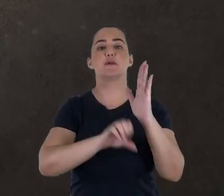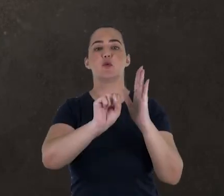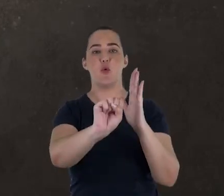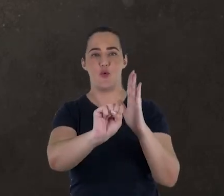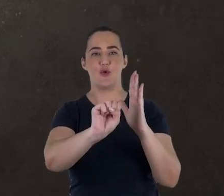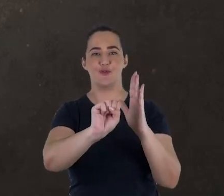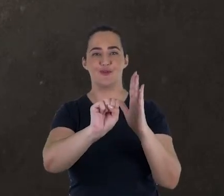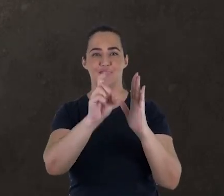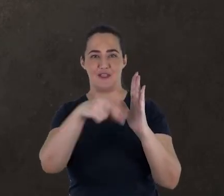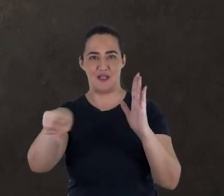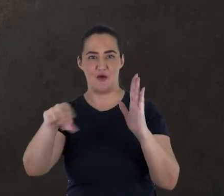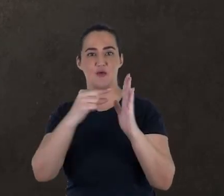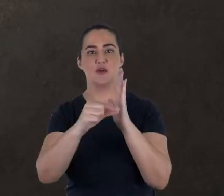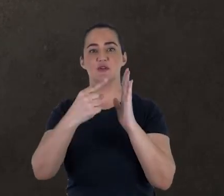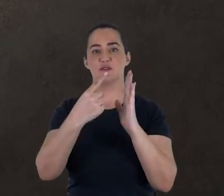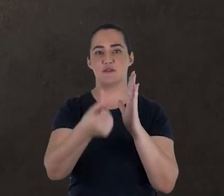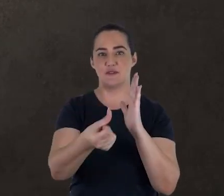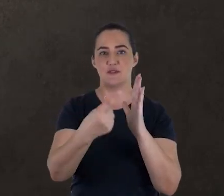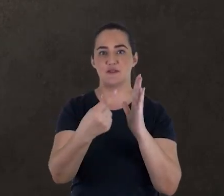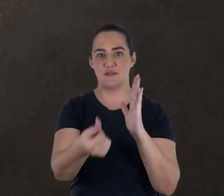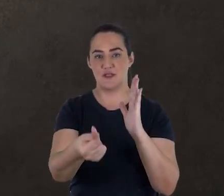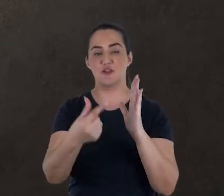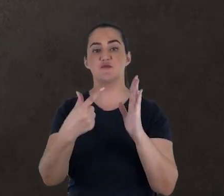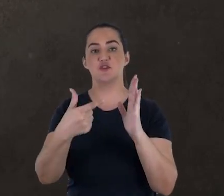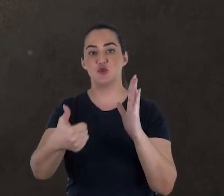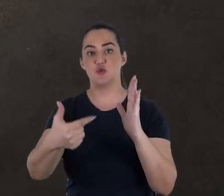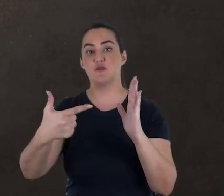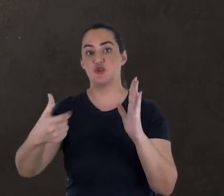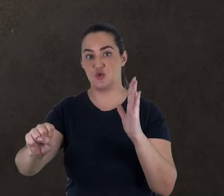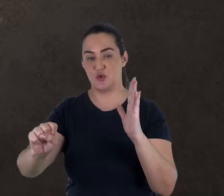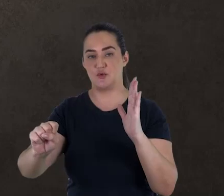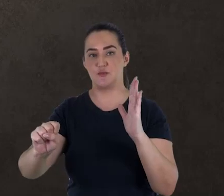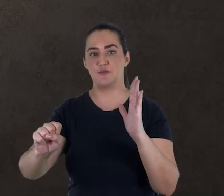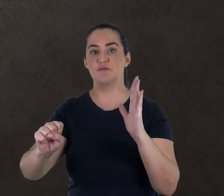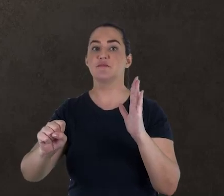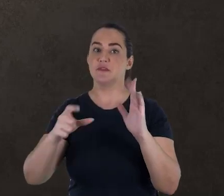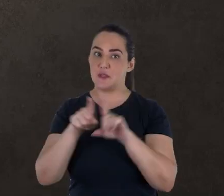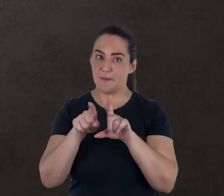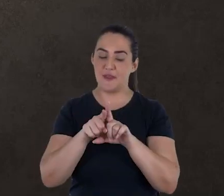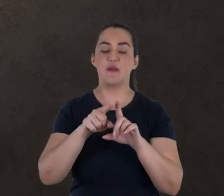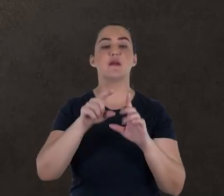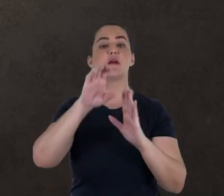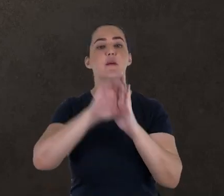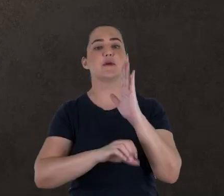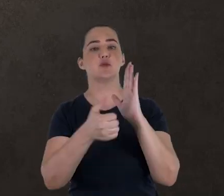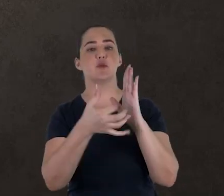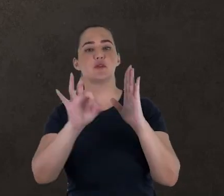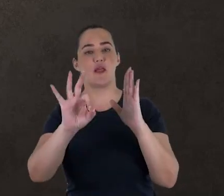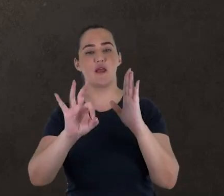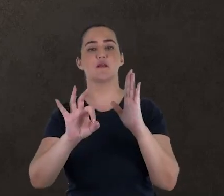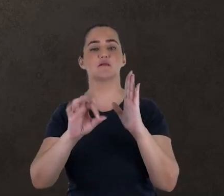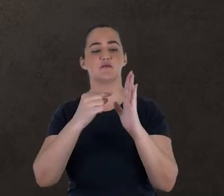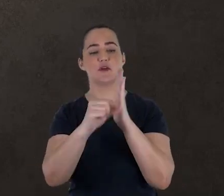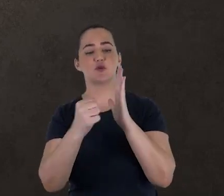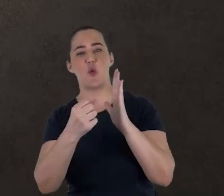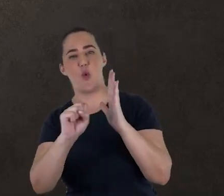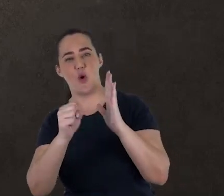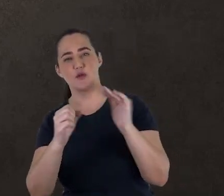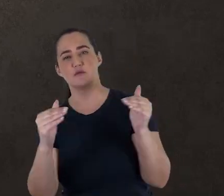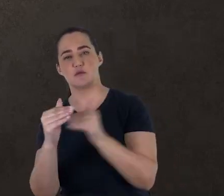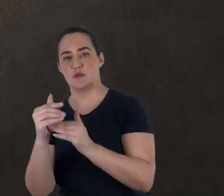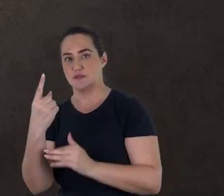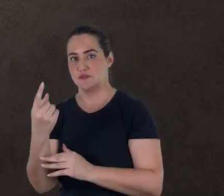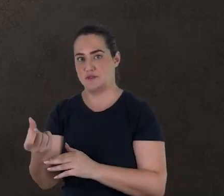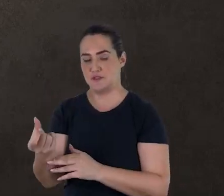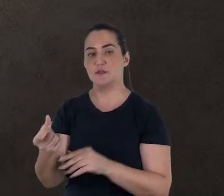versos 16, 17, 21 e 22, e claramente Daniel capítulo 10, do verso 8 ao verso